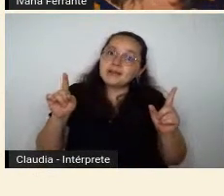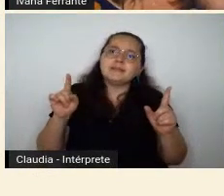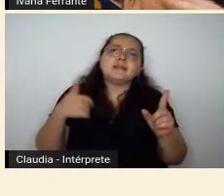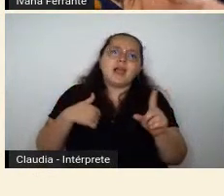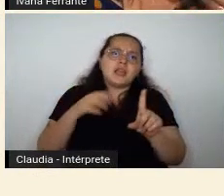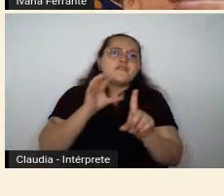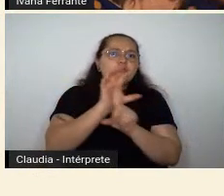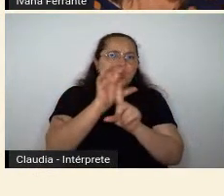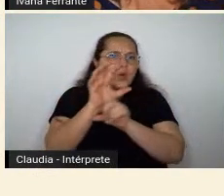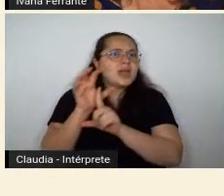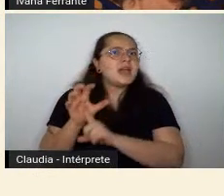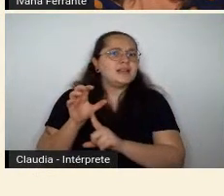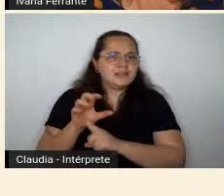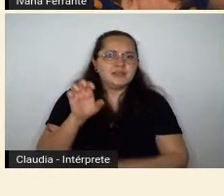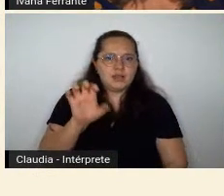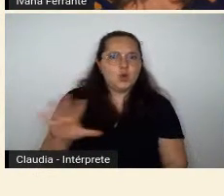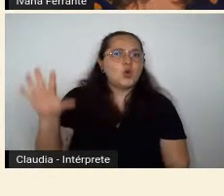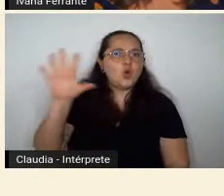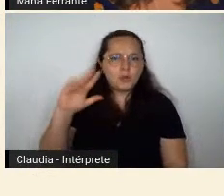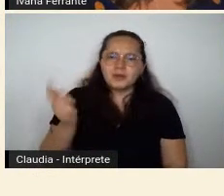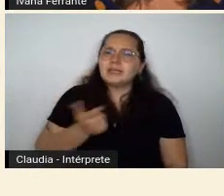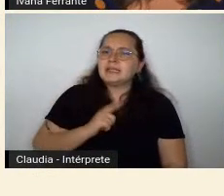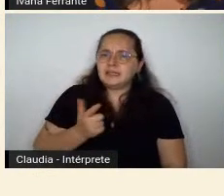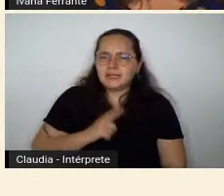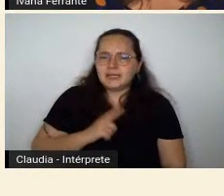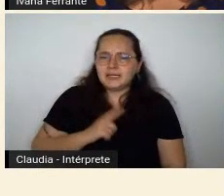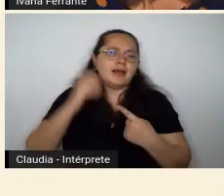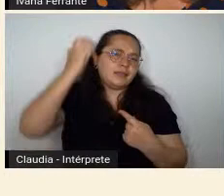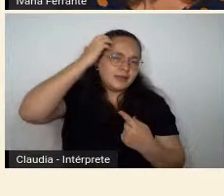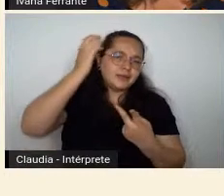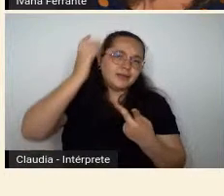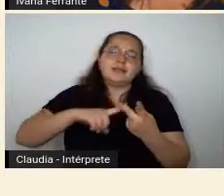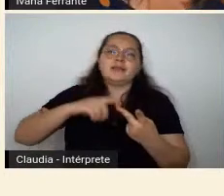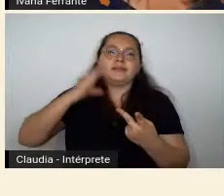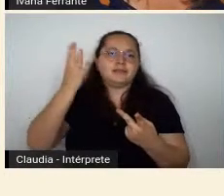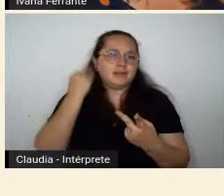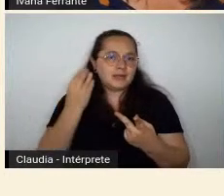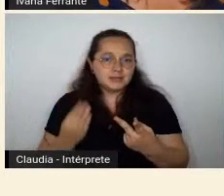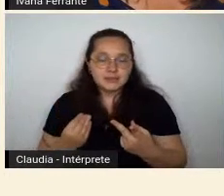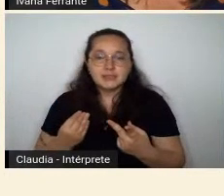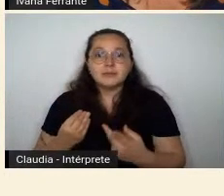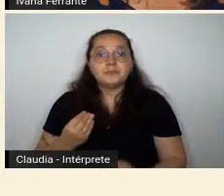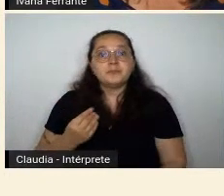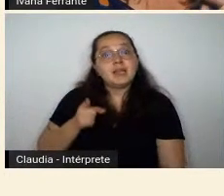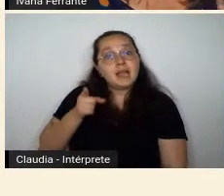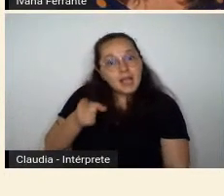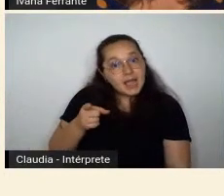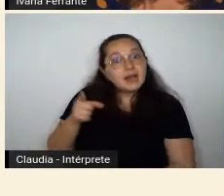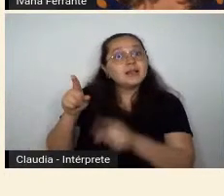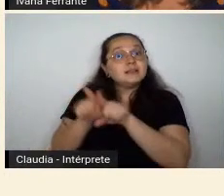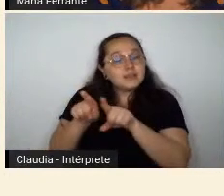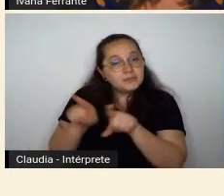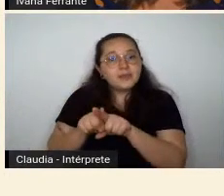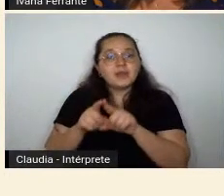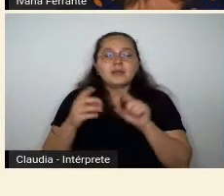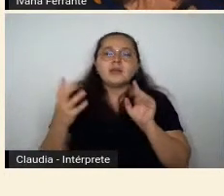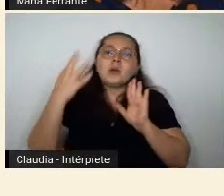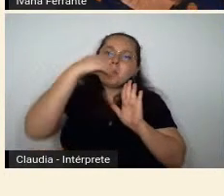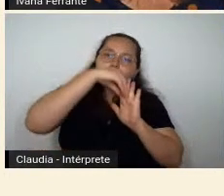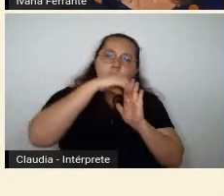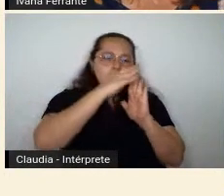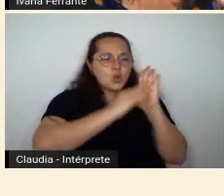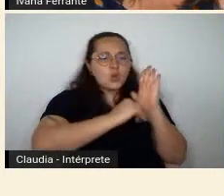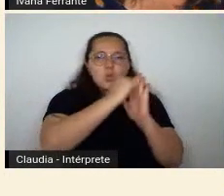europeia que ela traz, como a Anitta, como a Tassia, ela leva para seus quadros, principalmente dessa primeira